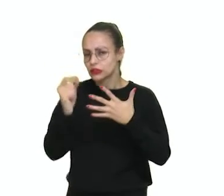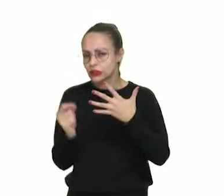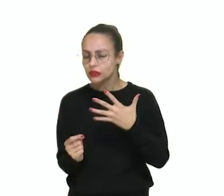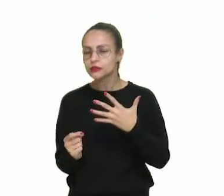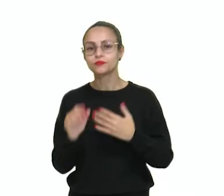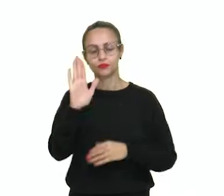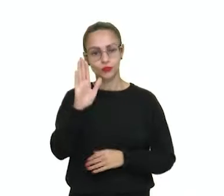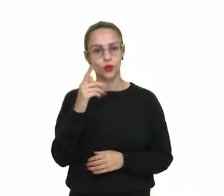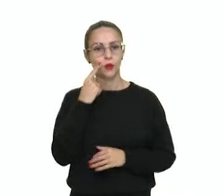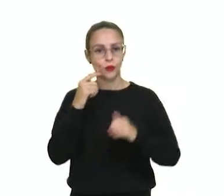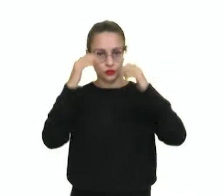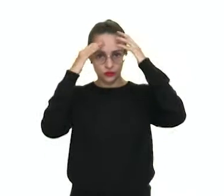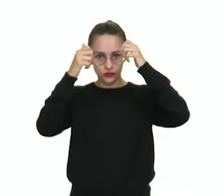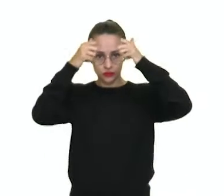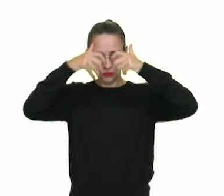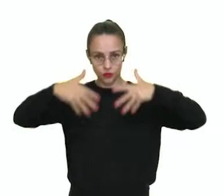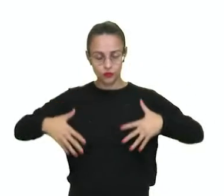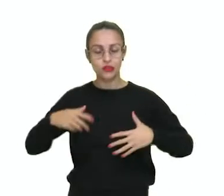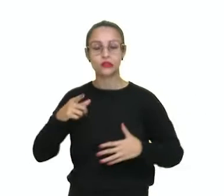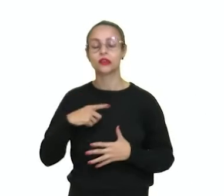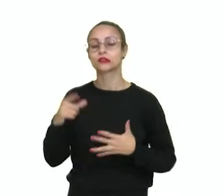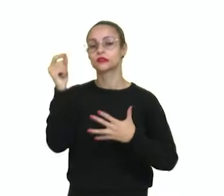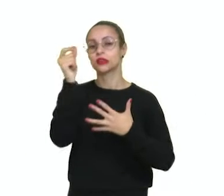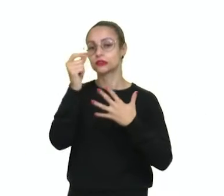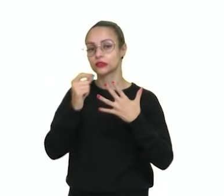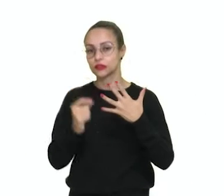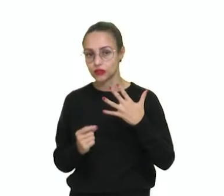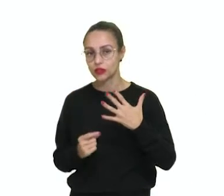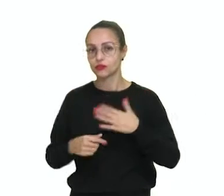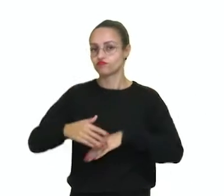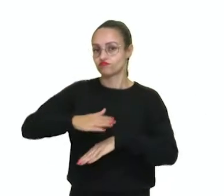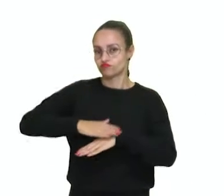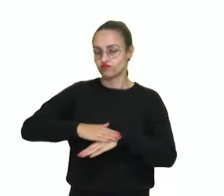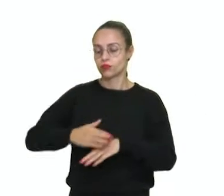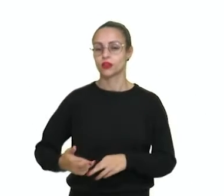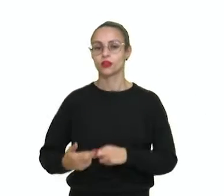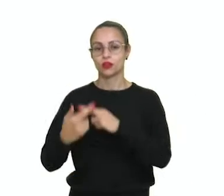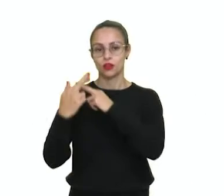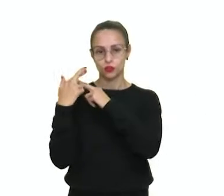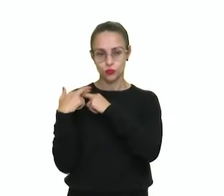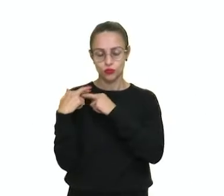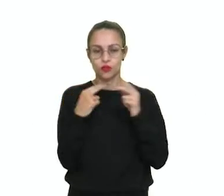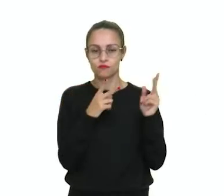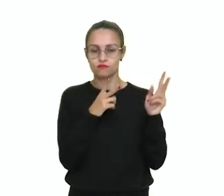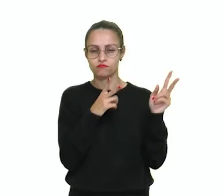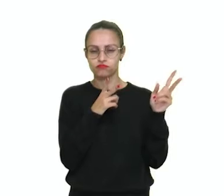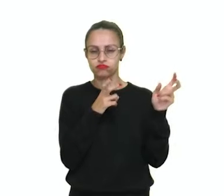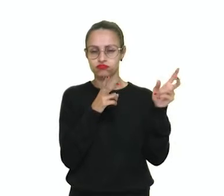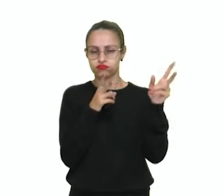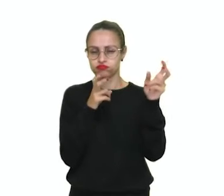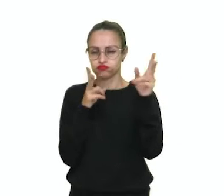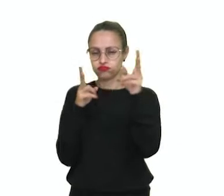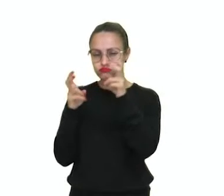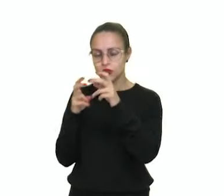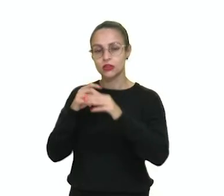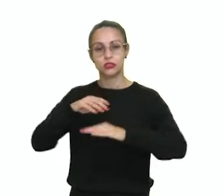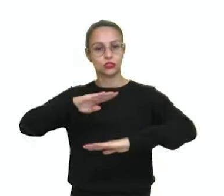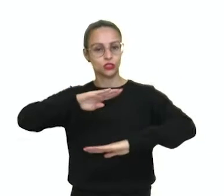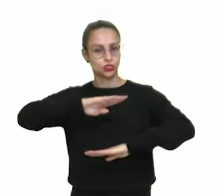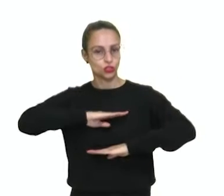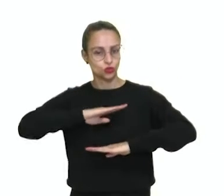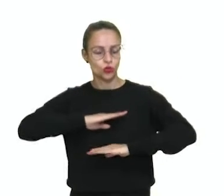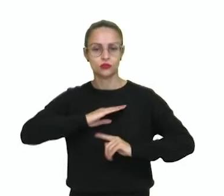nervoso é o conjunto de estruturas responsáveis por perceber o quê? As situações,